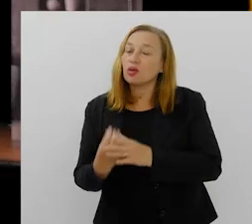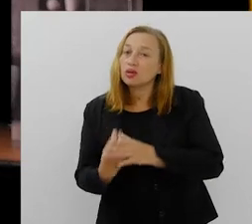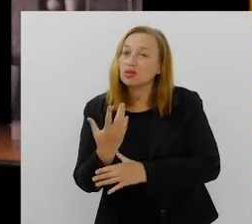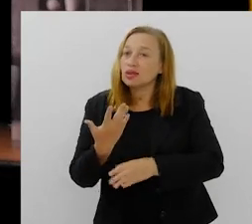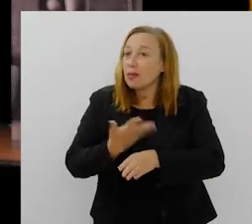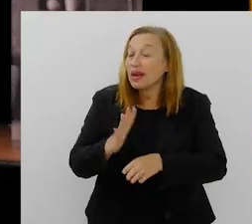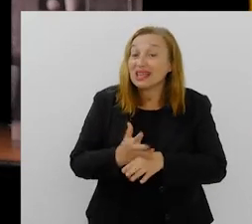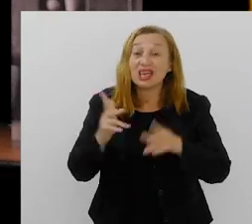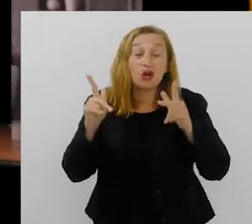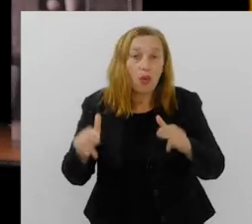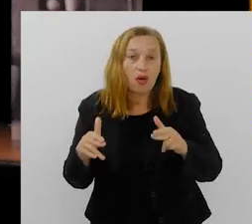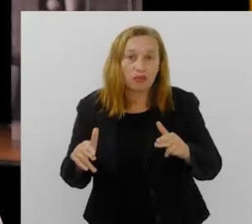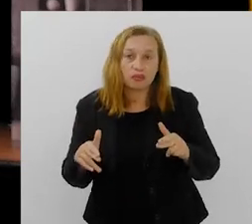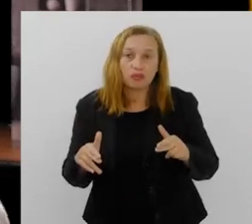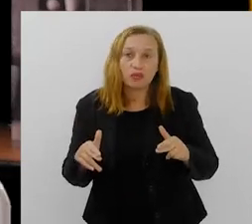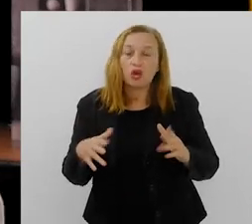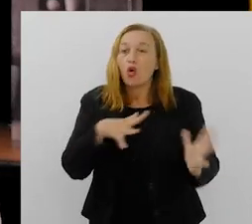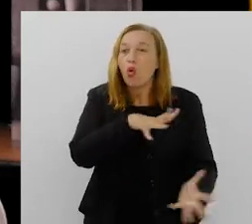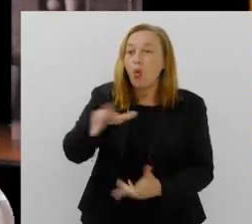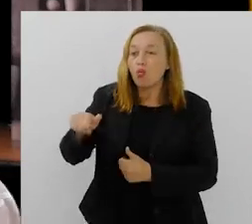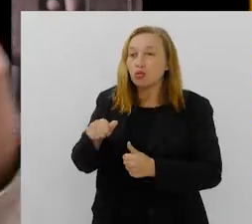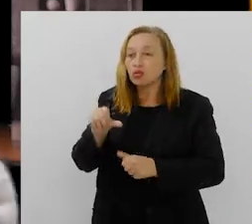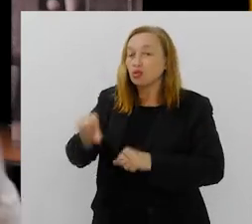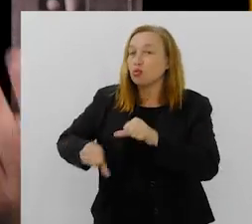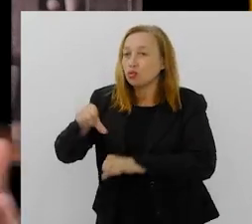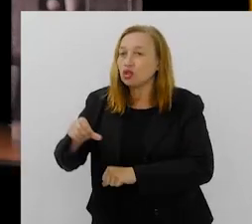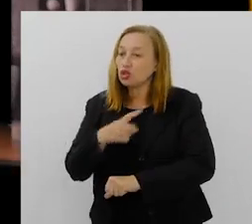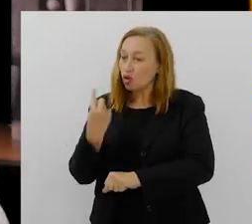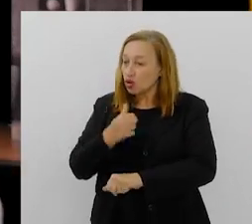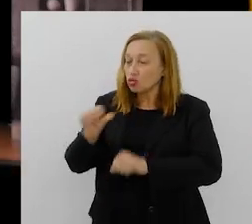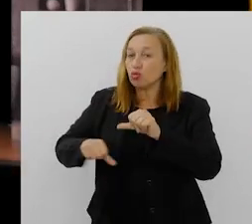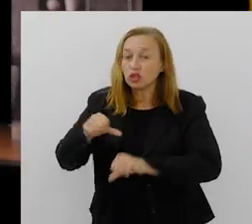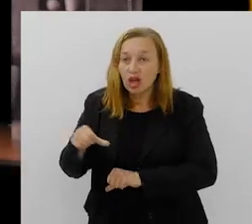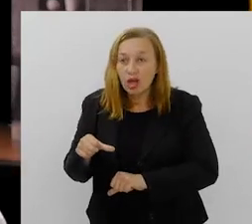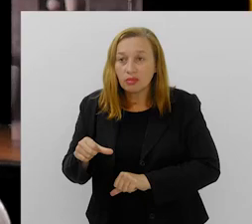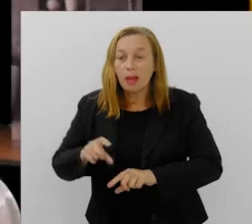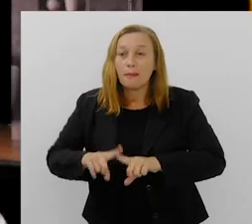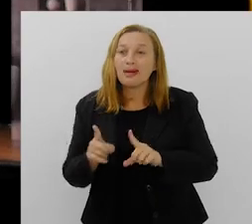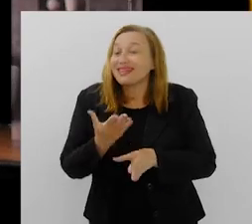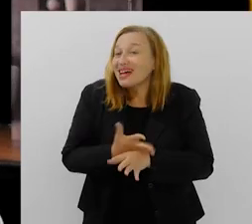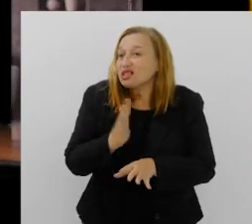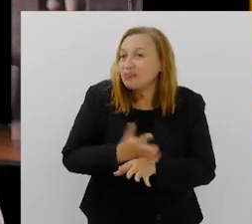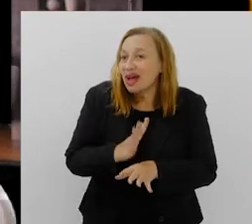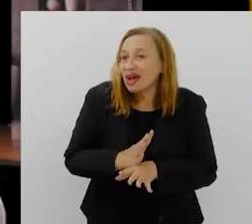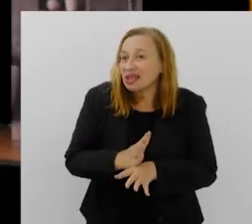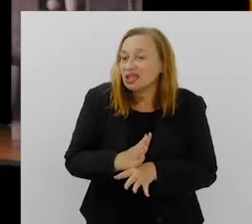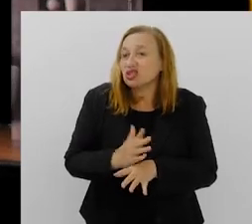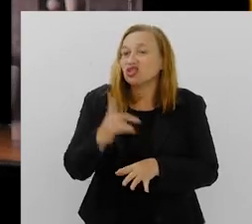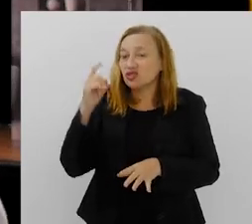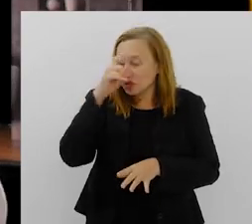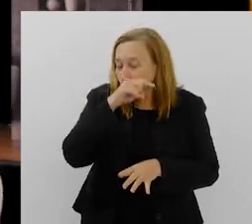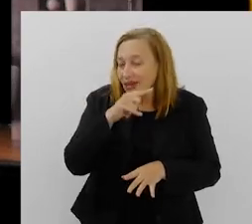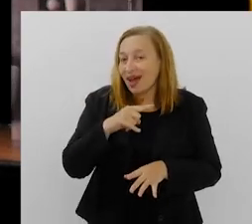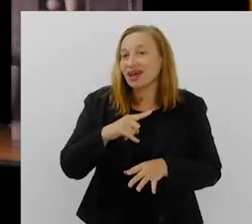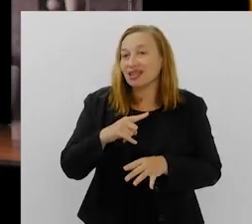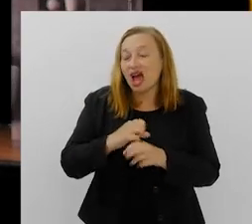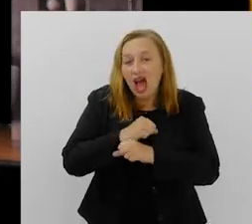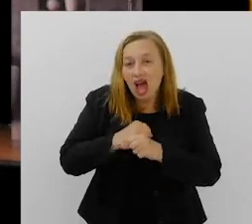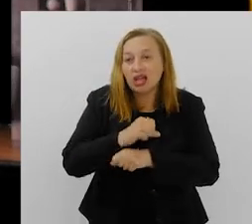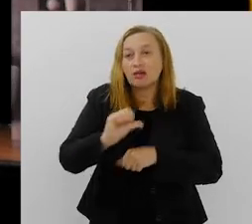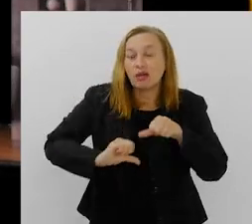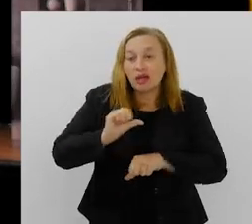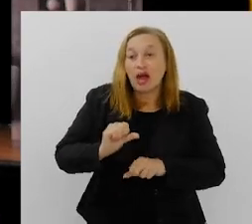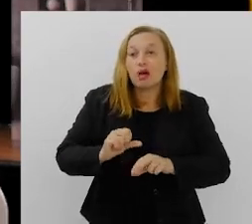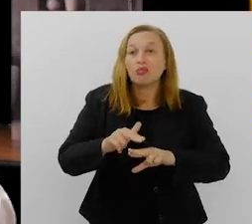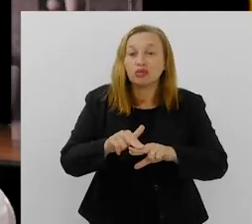mesmas práticas. O mundo muda, a gente muda, tudo muda, mas as práticas têm muita dificuldade e muito tempo para mudar.